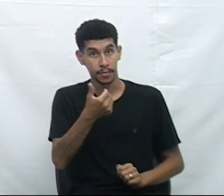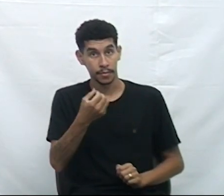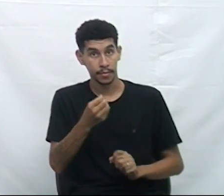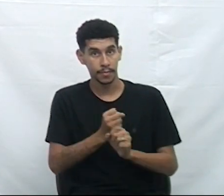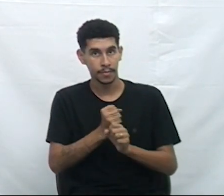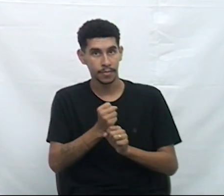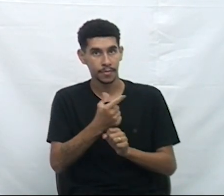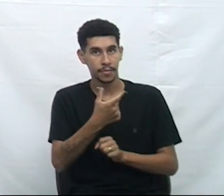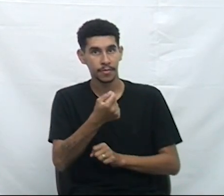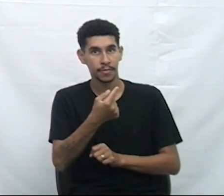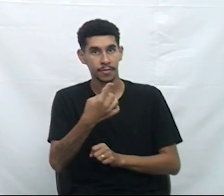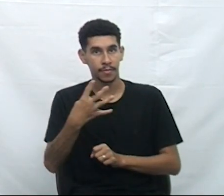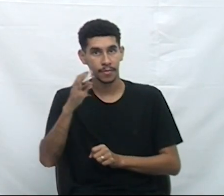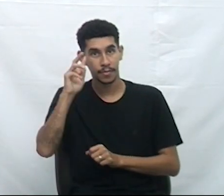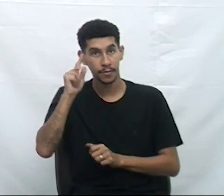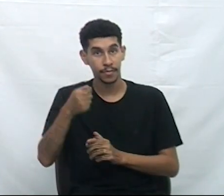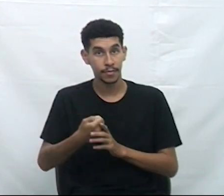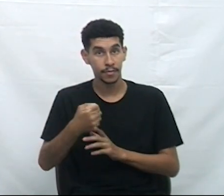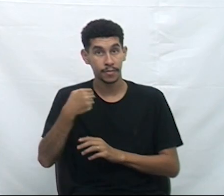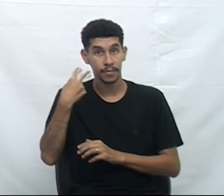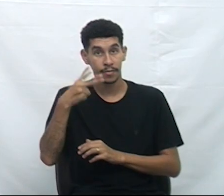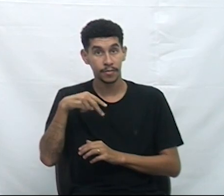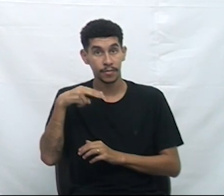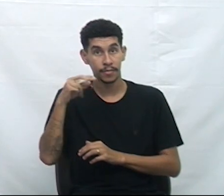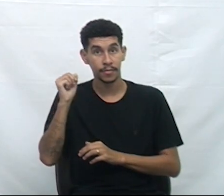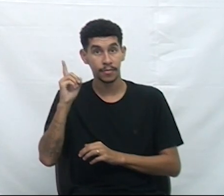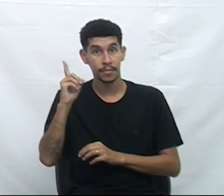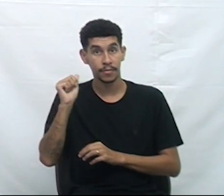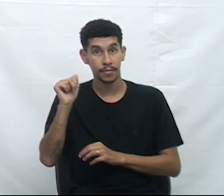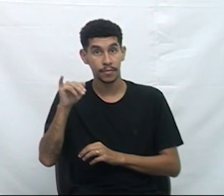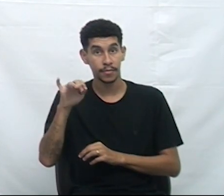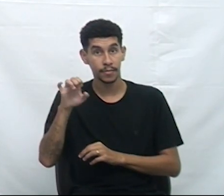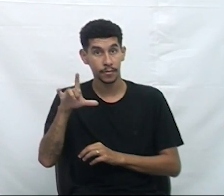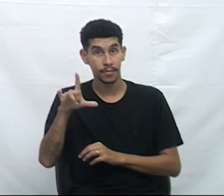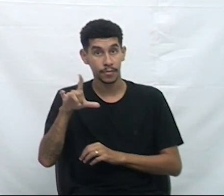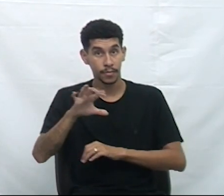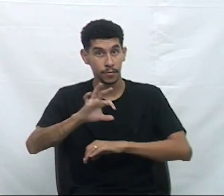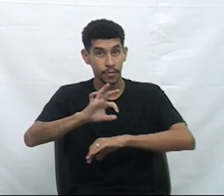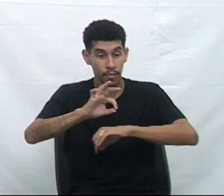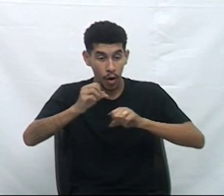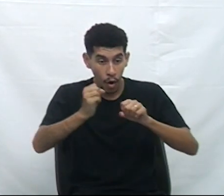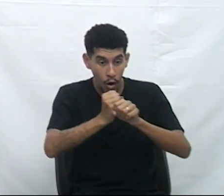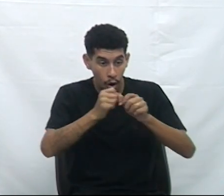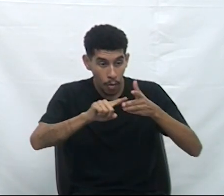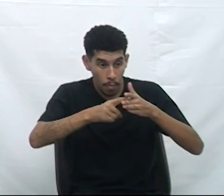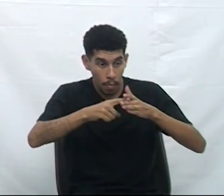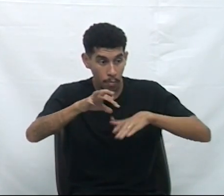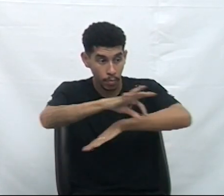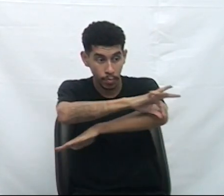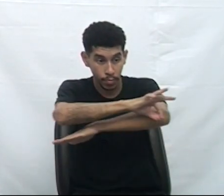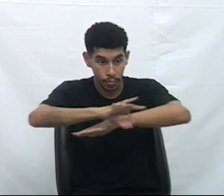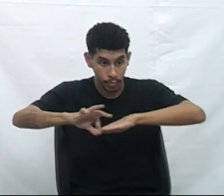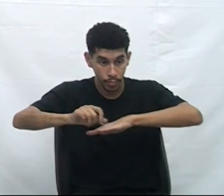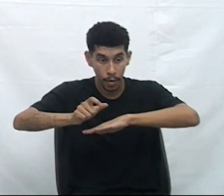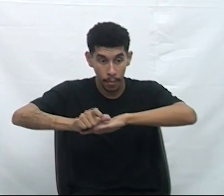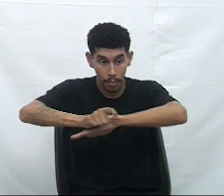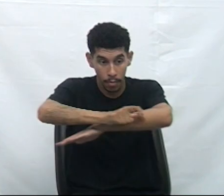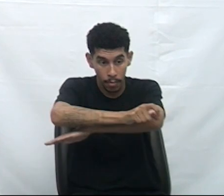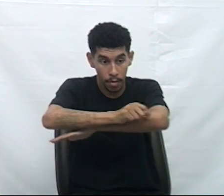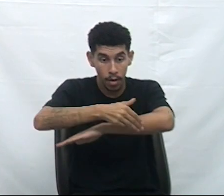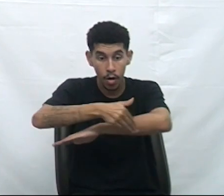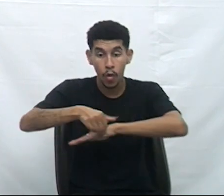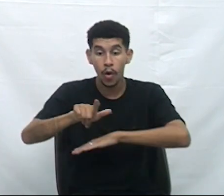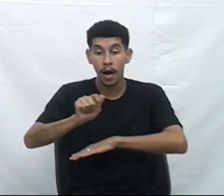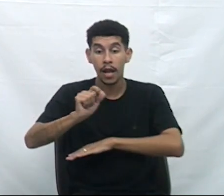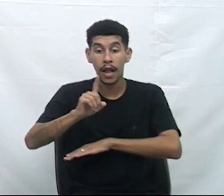2024. Autor, vereador Daniel Frederico Antunes. Reparos na pavimentação com lajotas da rua Oadi Mateus